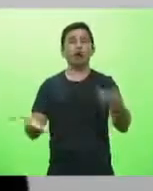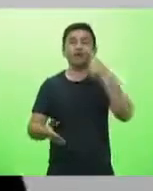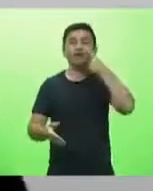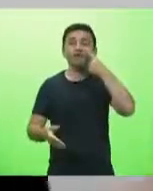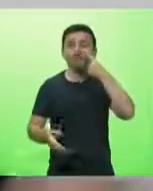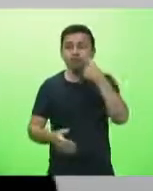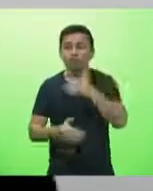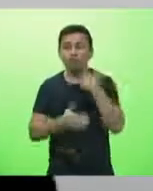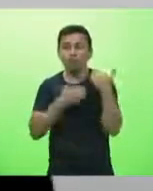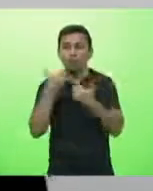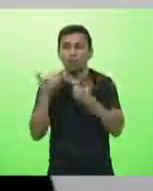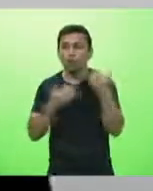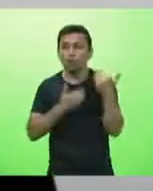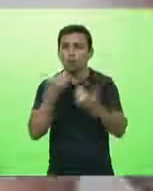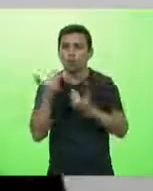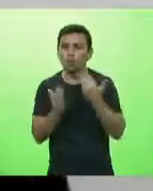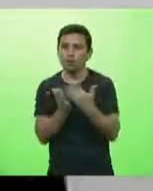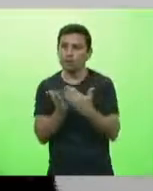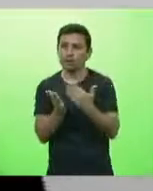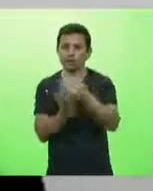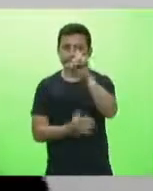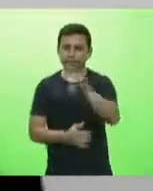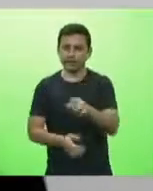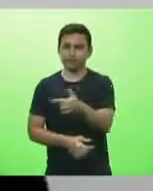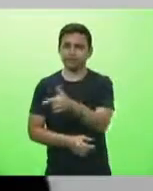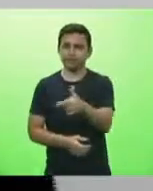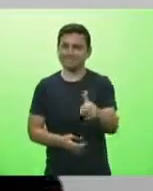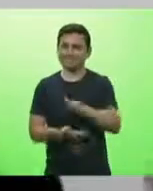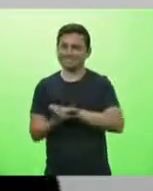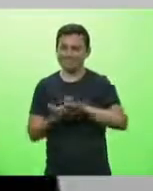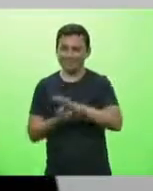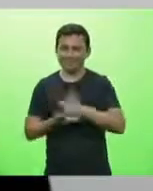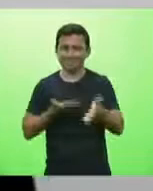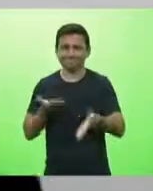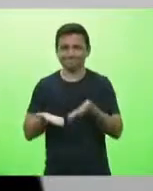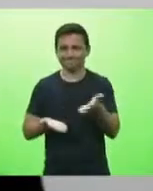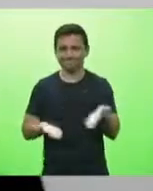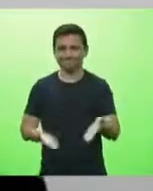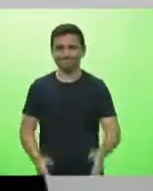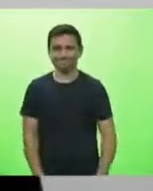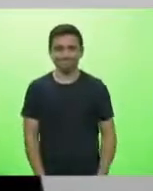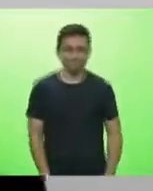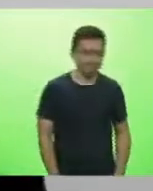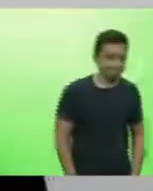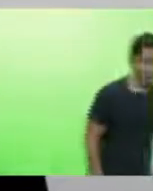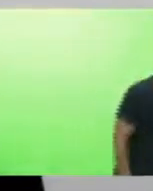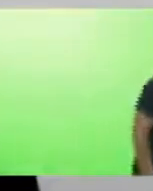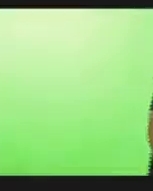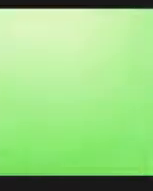morrerem sem sequer ter direito a uma assistência hospitalar é lamentável a situação